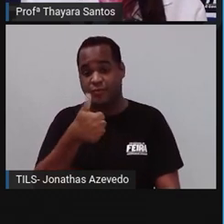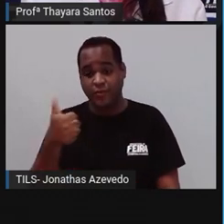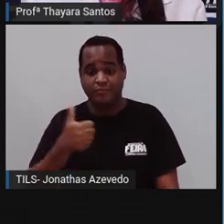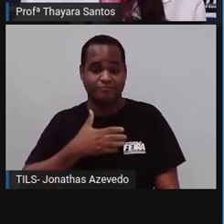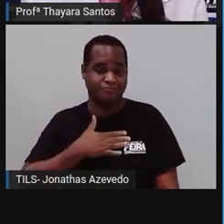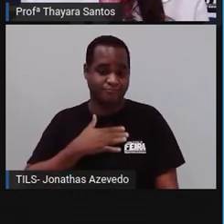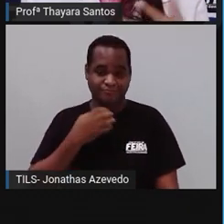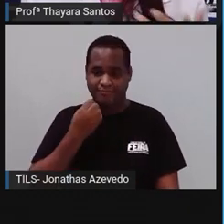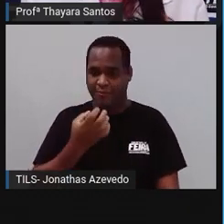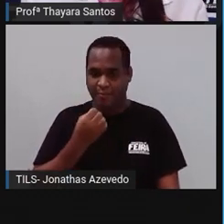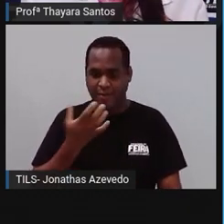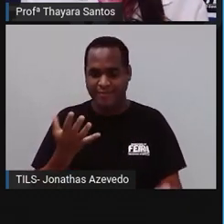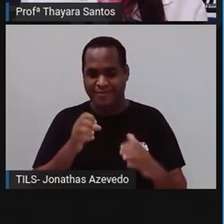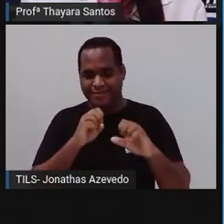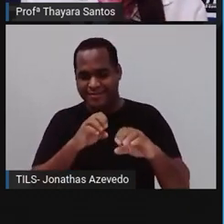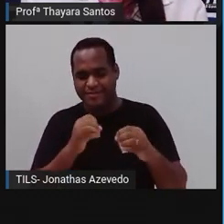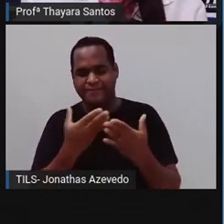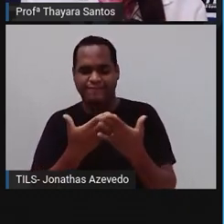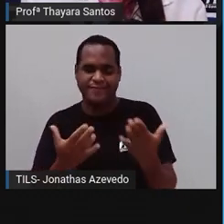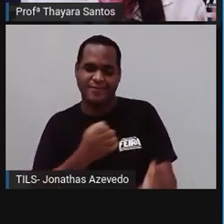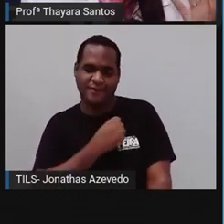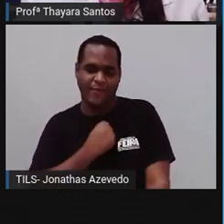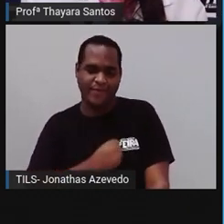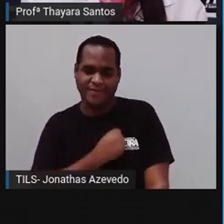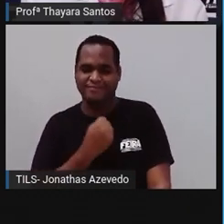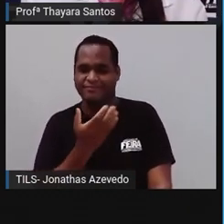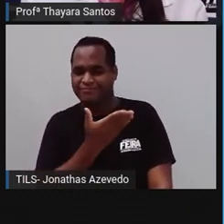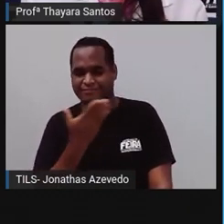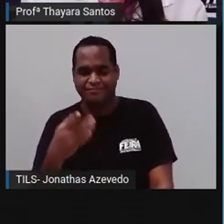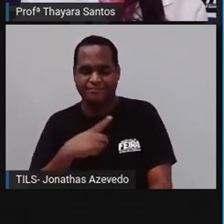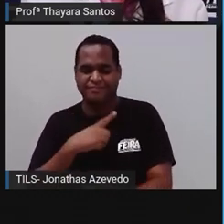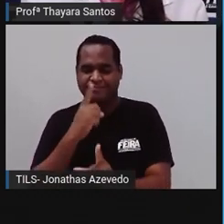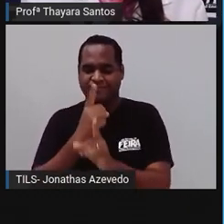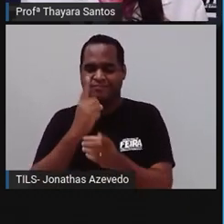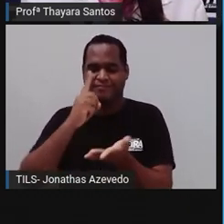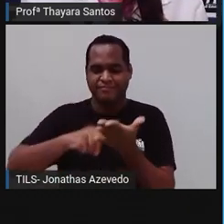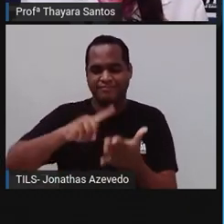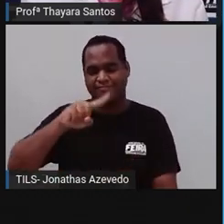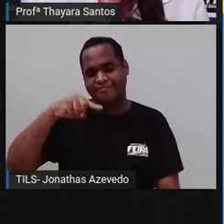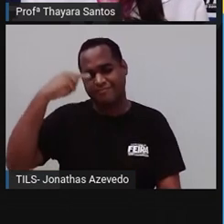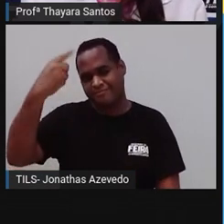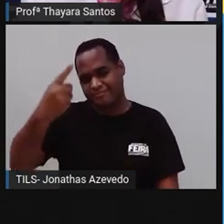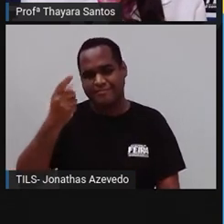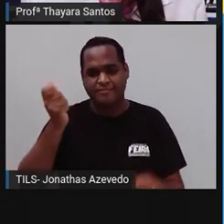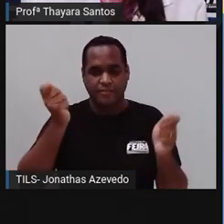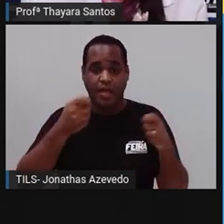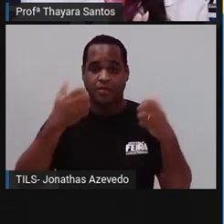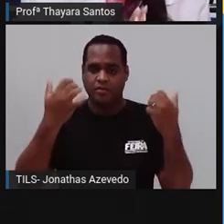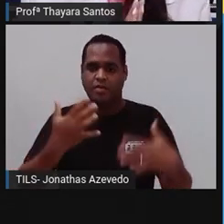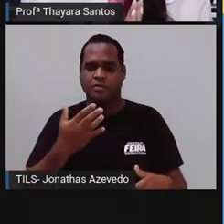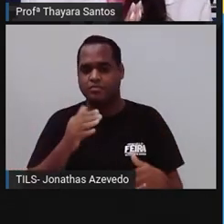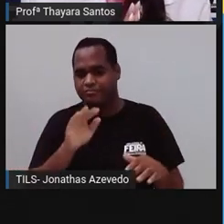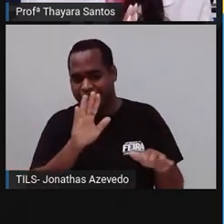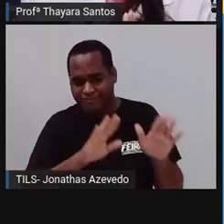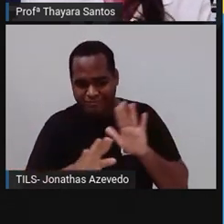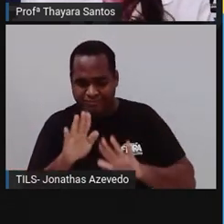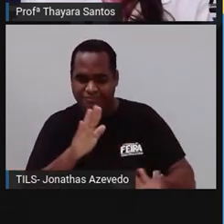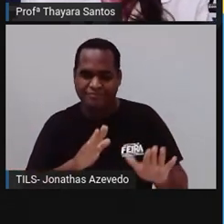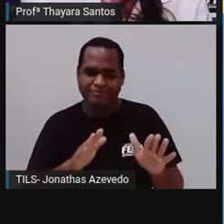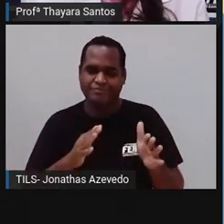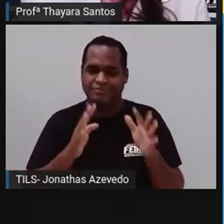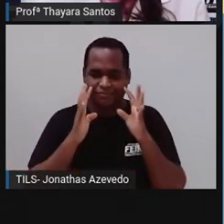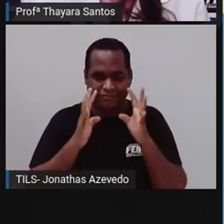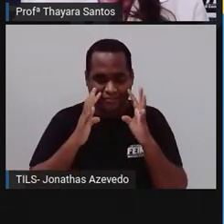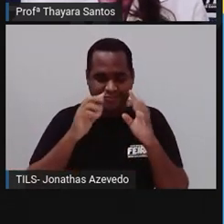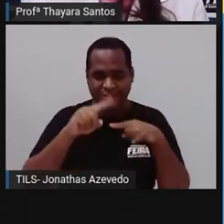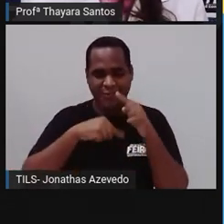aula de hoje. Eu vou ficar aqui morrendo de saudade de vocês, mas eu sei que a gente tem encontro marcado na próxima aula. Então, se cuidem, gente. E a gente se